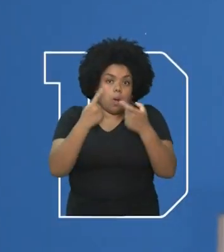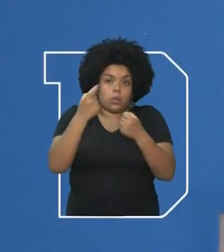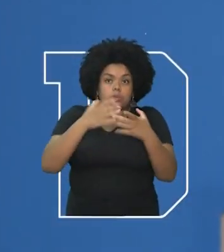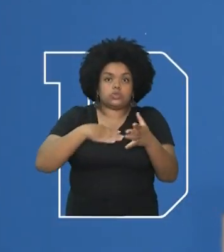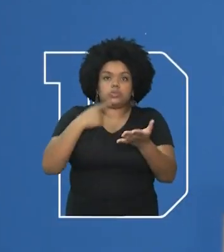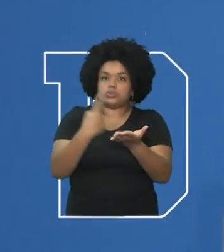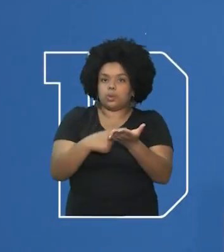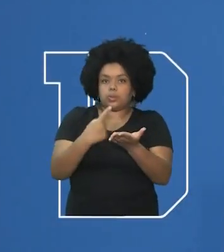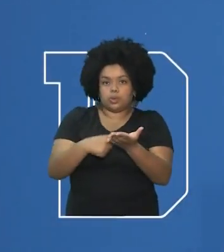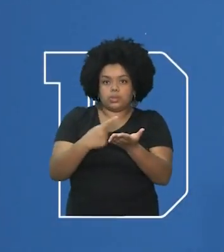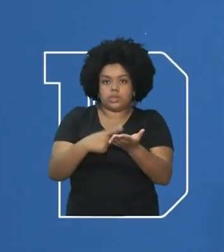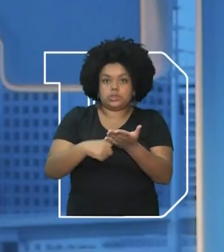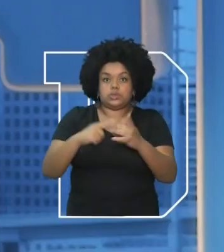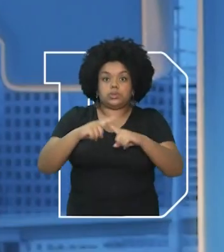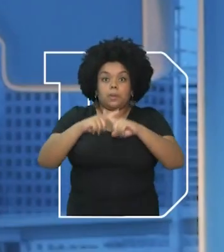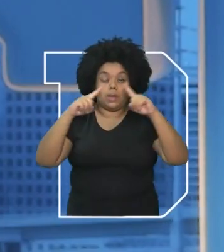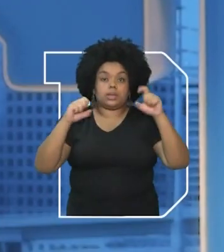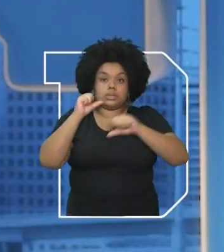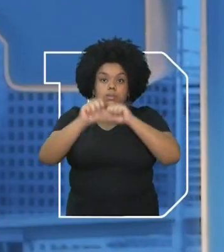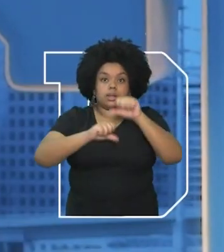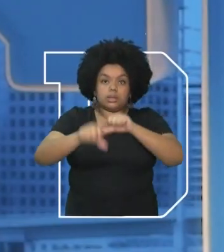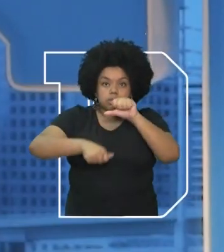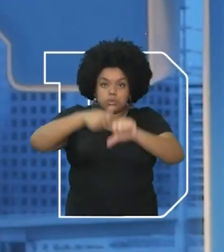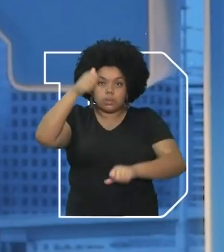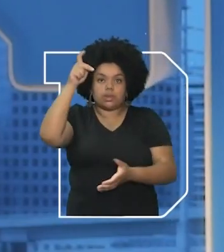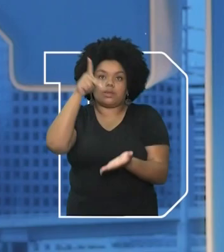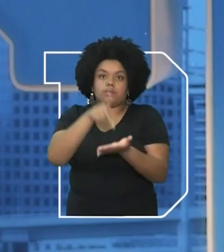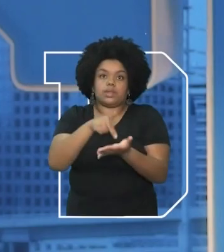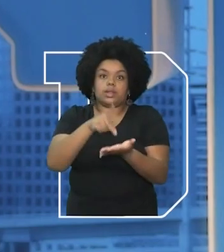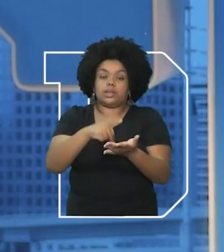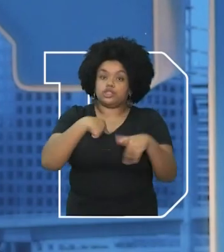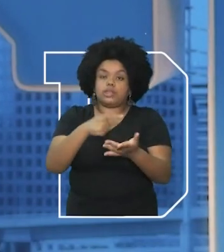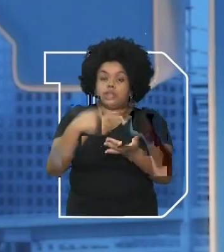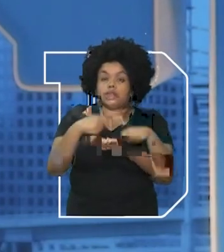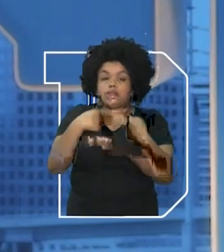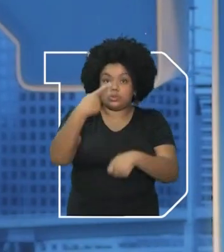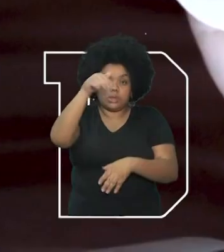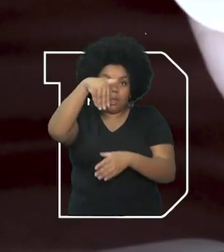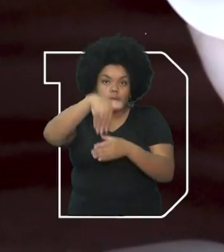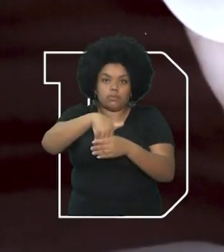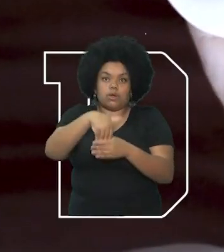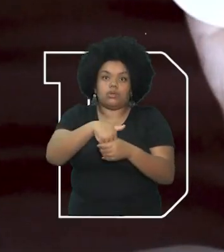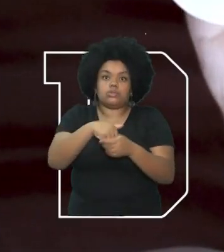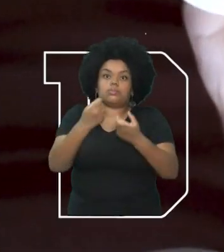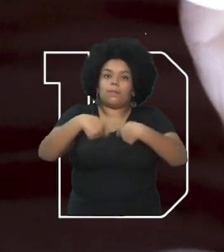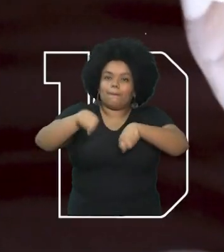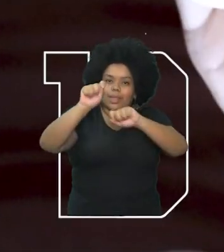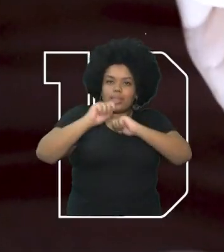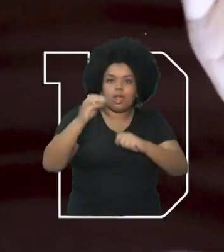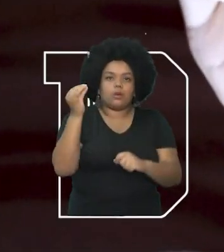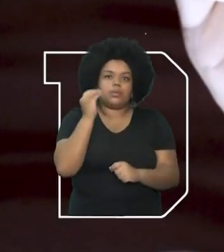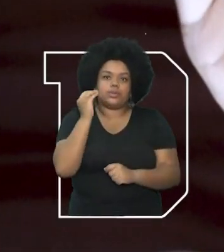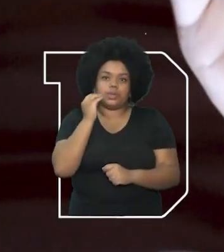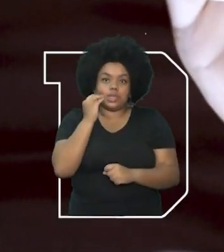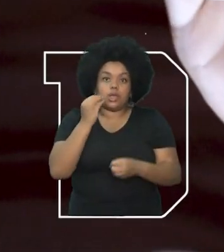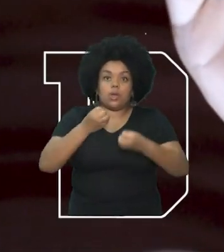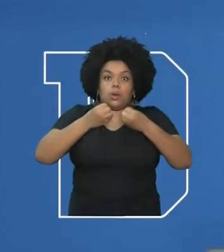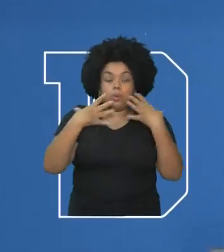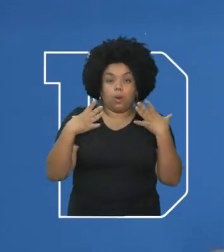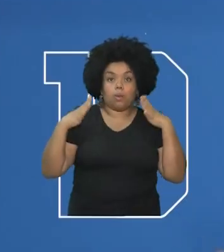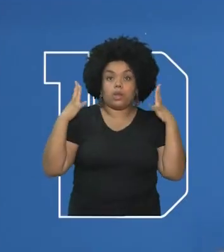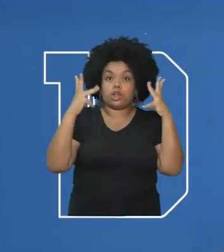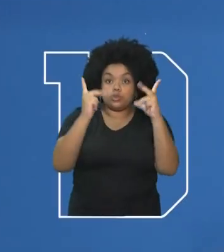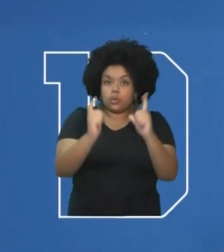alguns dos meus compromissos, mas para transformá-los em realidade, eu vou fazer o do seu voto. E mais uma coisa, vou retornar o leve